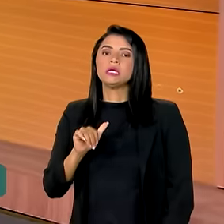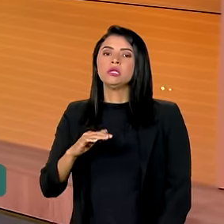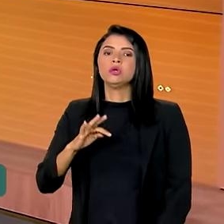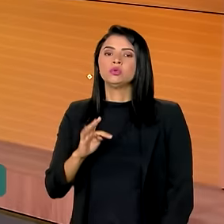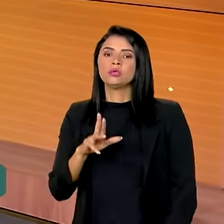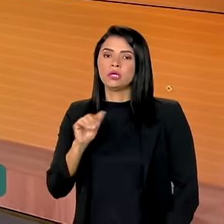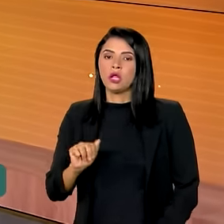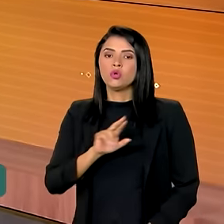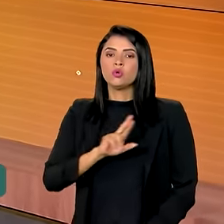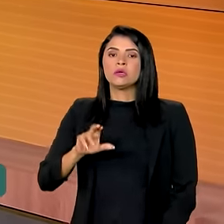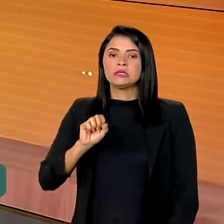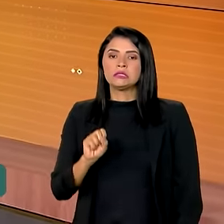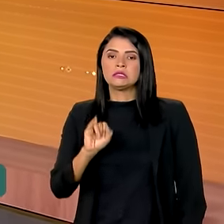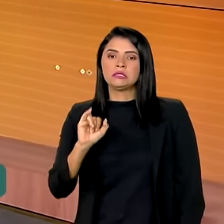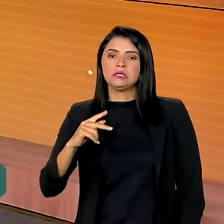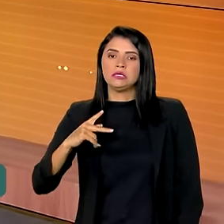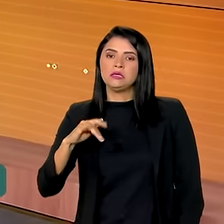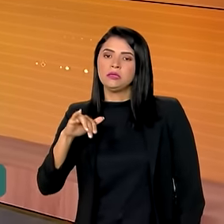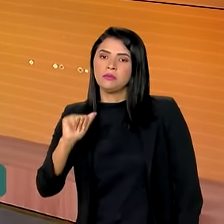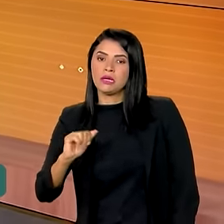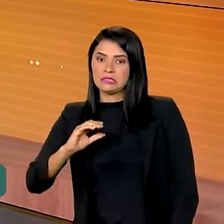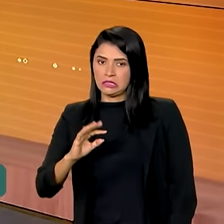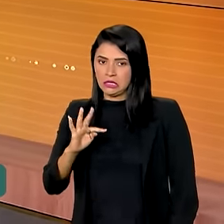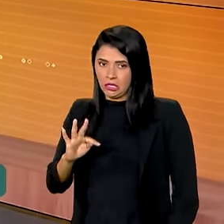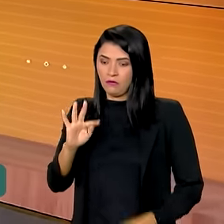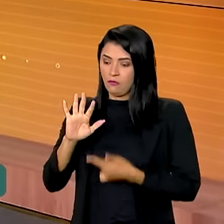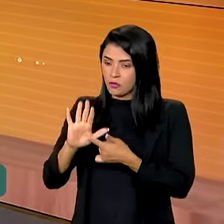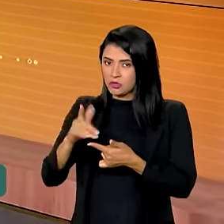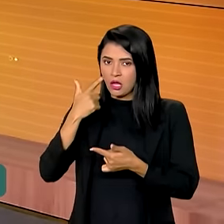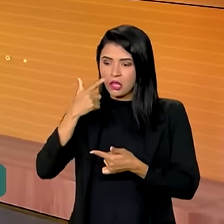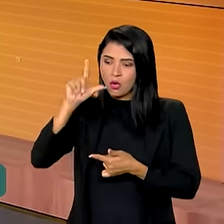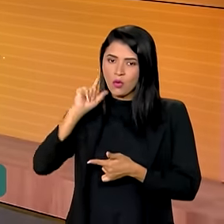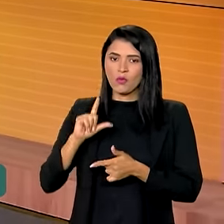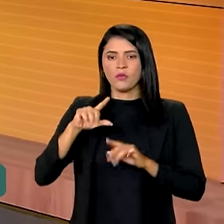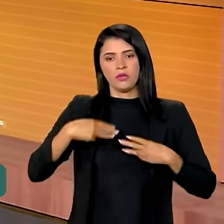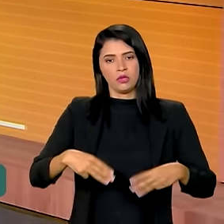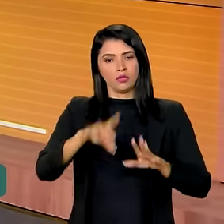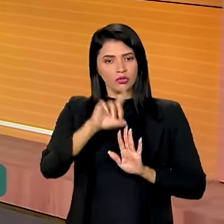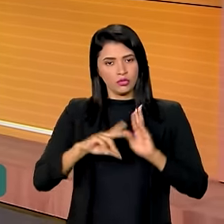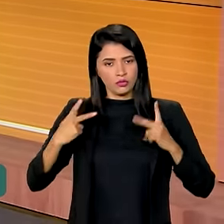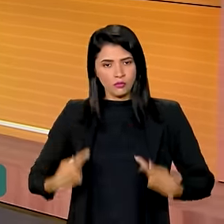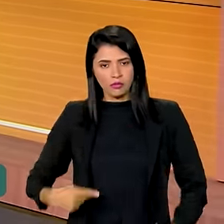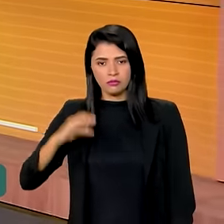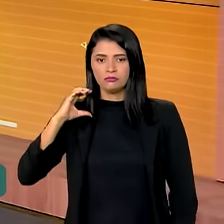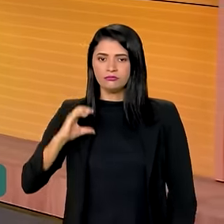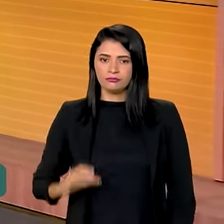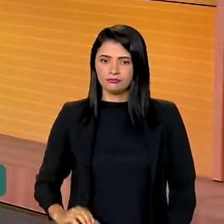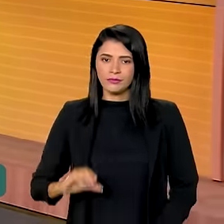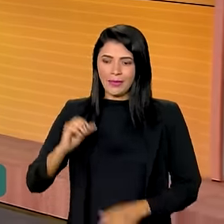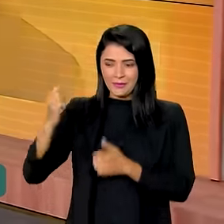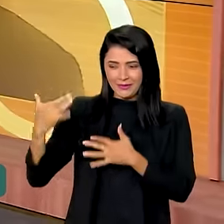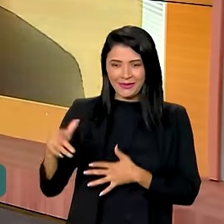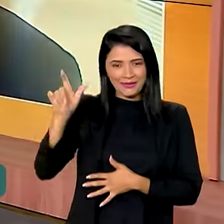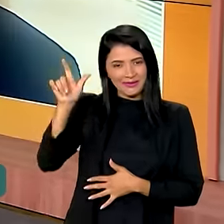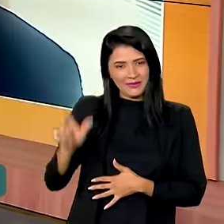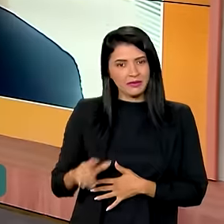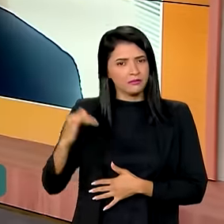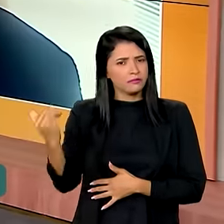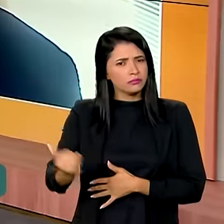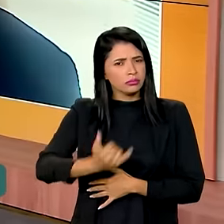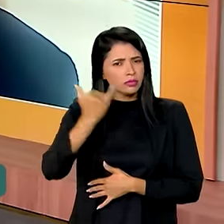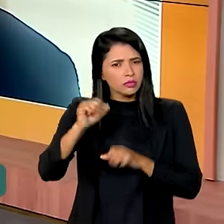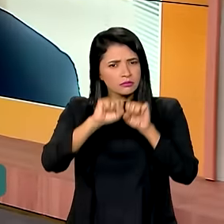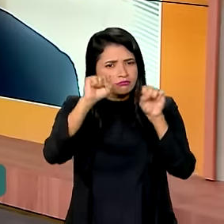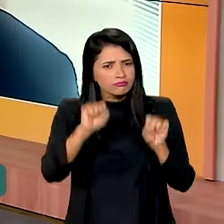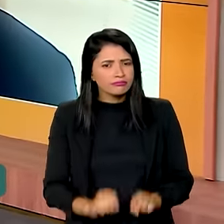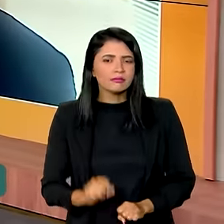CIPIA-CT. A ferramenta foi apresentada ontem pelo Ministério dos Direitos Humanos e Cidadania. E quem explica para a gente a importância desse